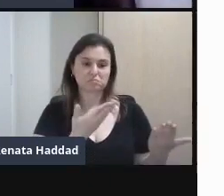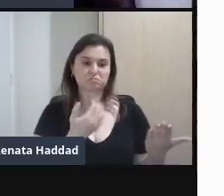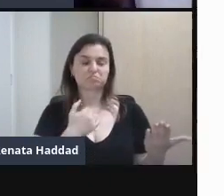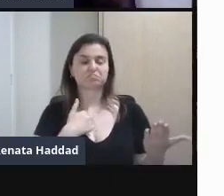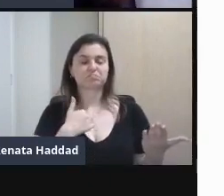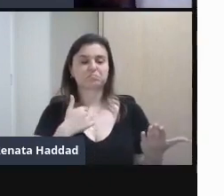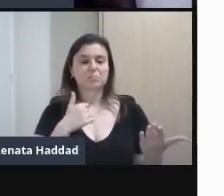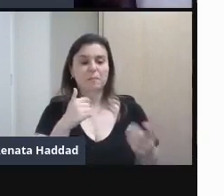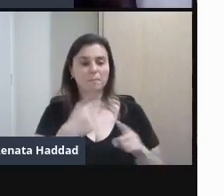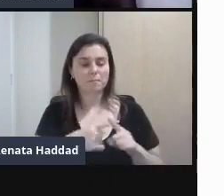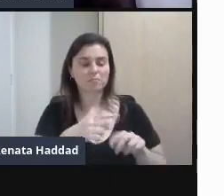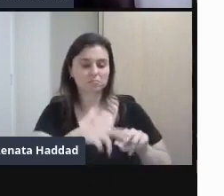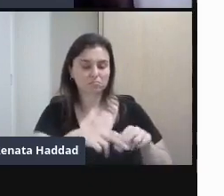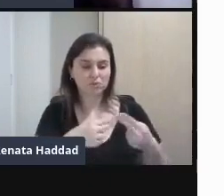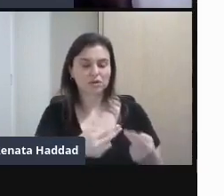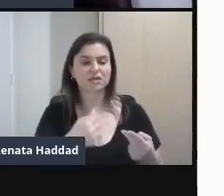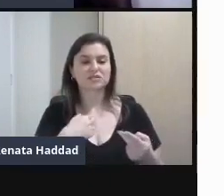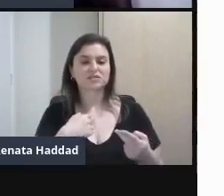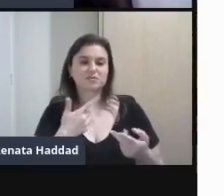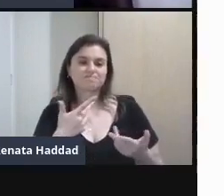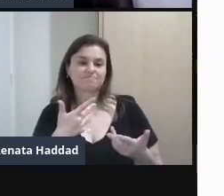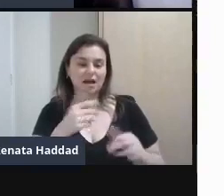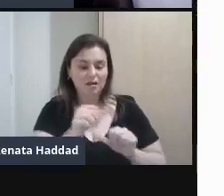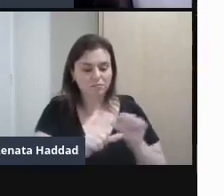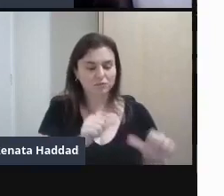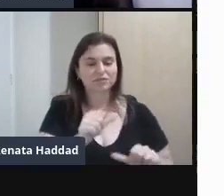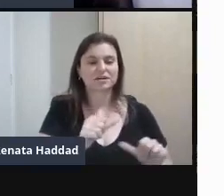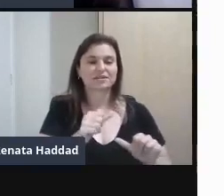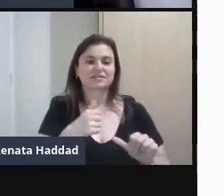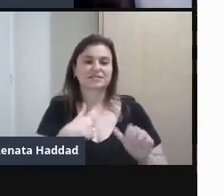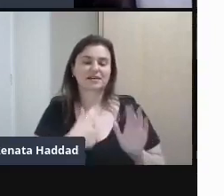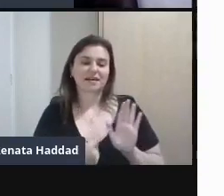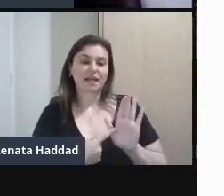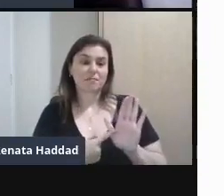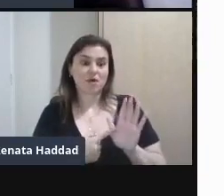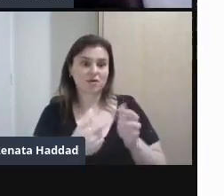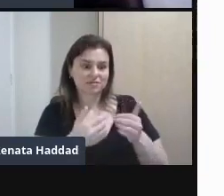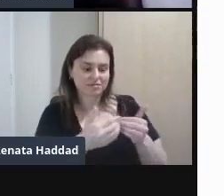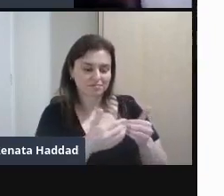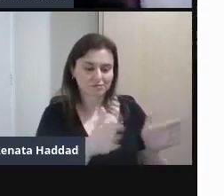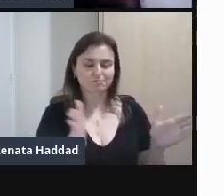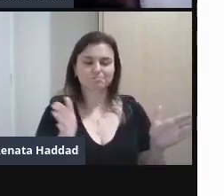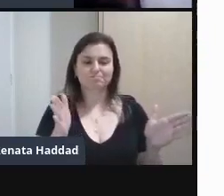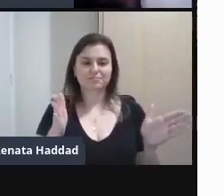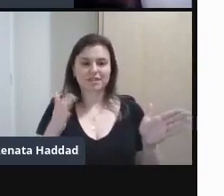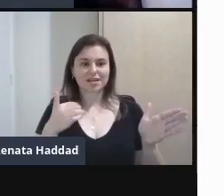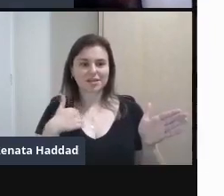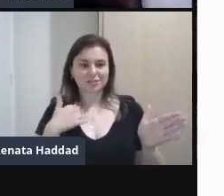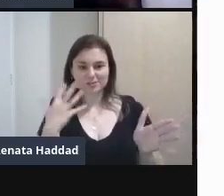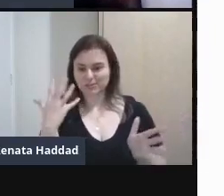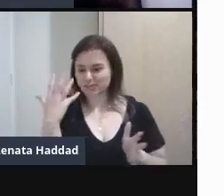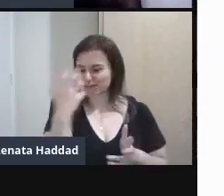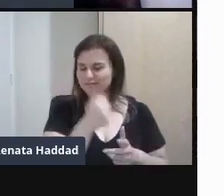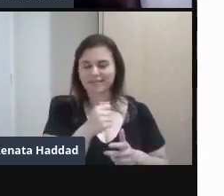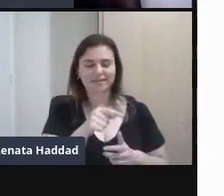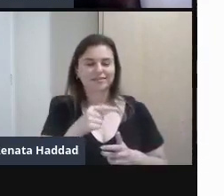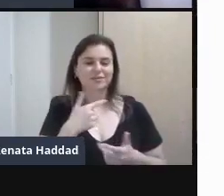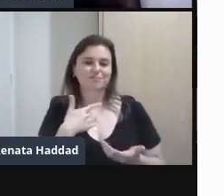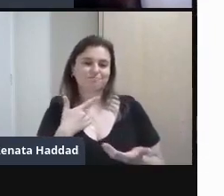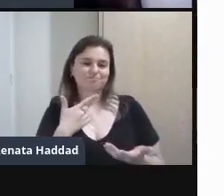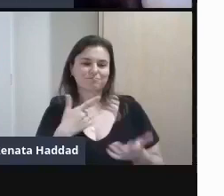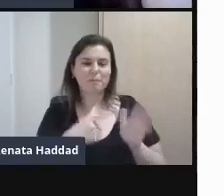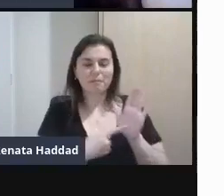Por esse movimento Todo que ela traz Pra gente Por abrir esses caminhos E lindamente Recolher tantas histórias